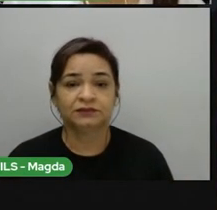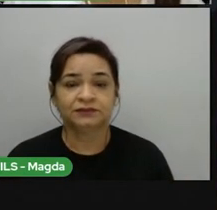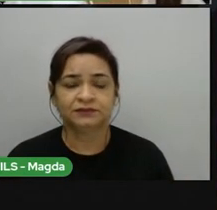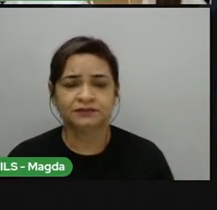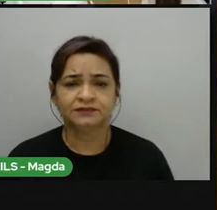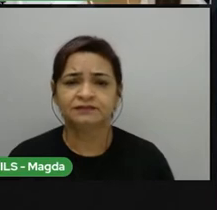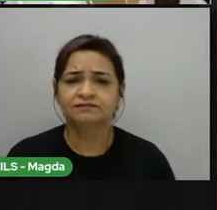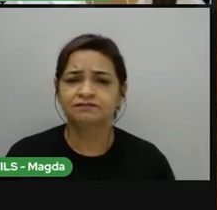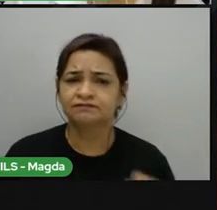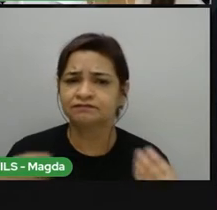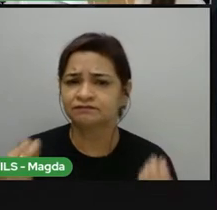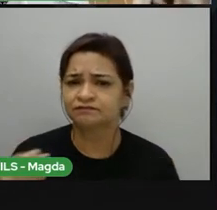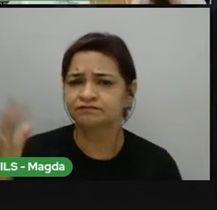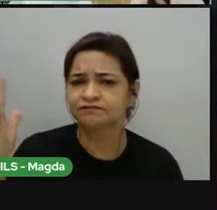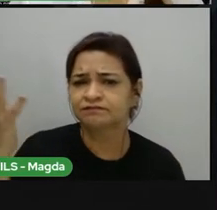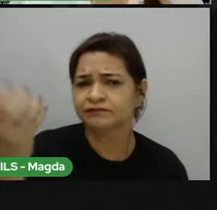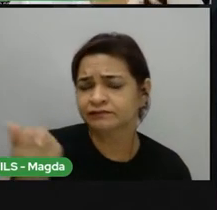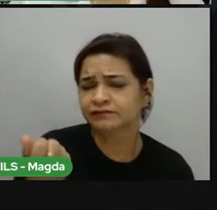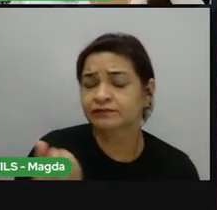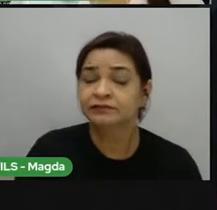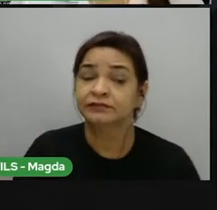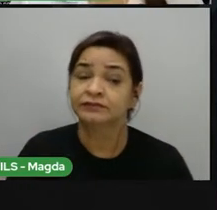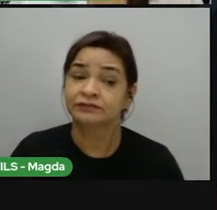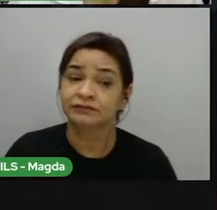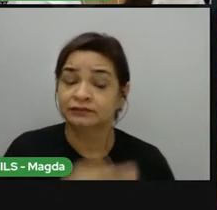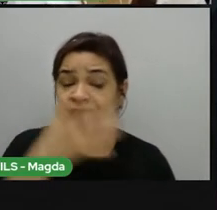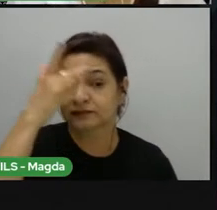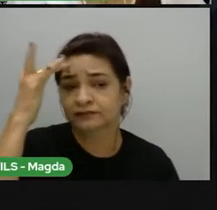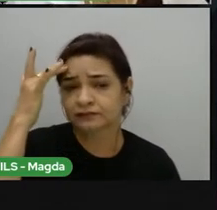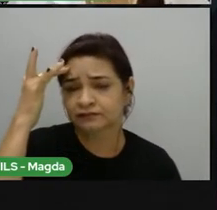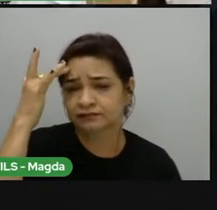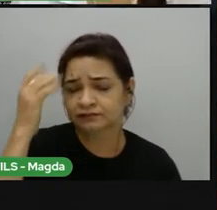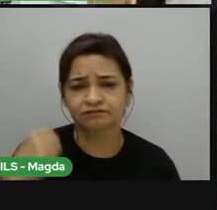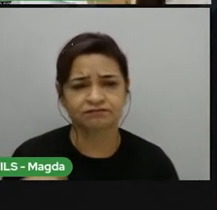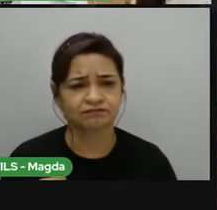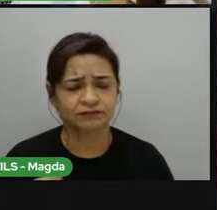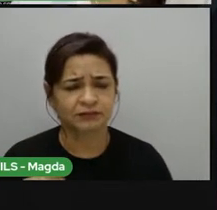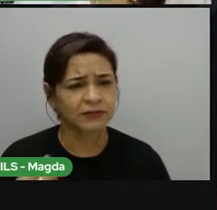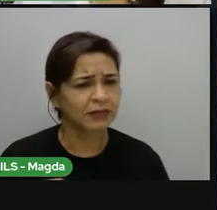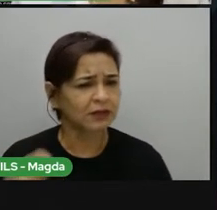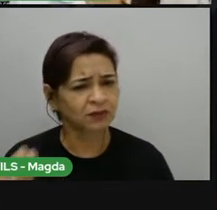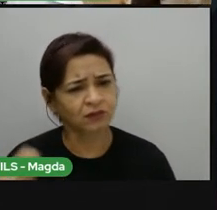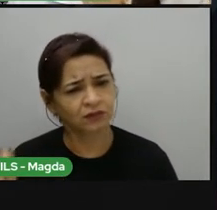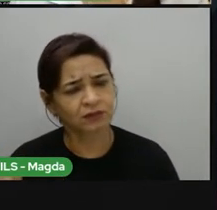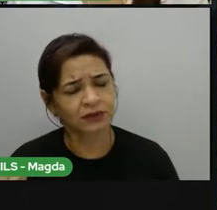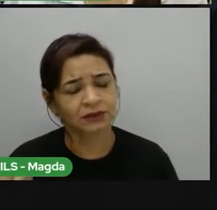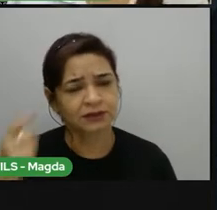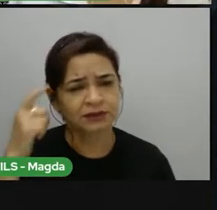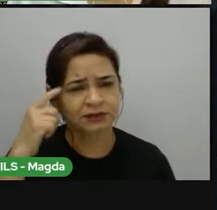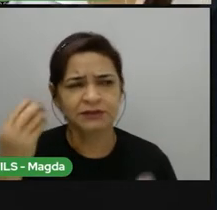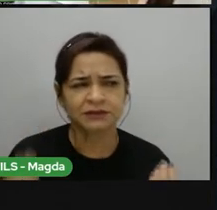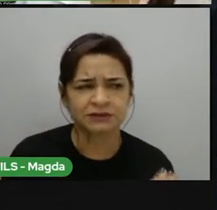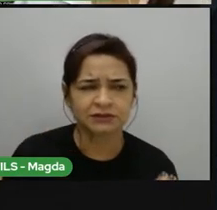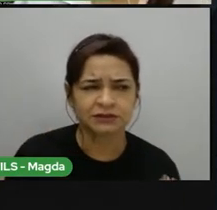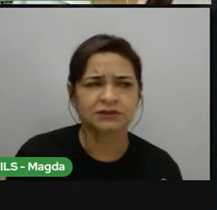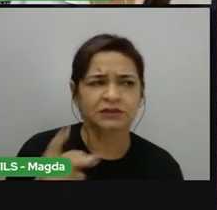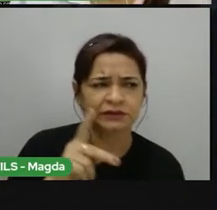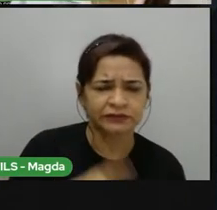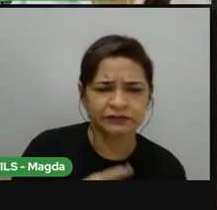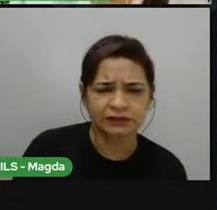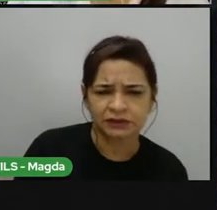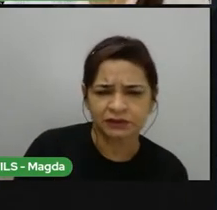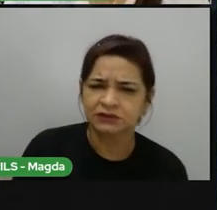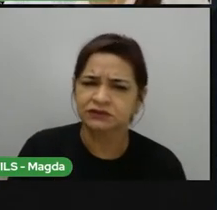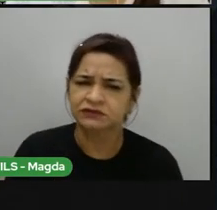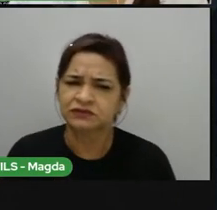E como é que esse clima interfere na nossa vida? Será que ele interfere primeiro, né? A gente tem que pensar assim, será que o clima interfere na nossa